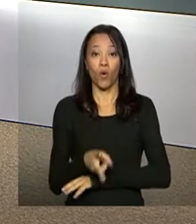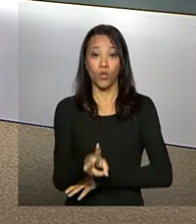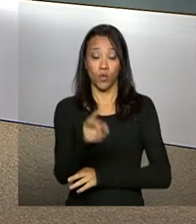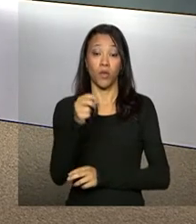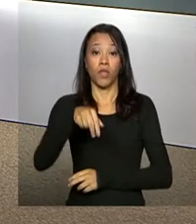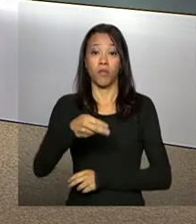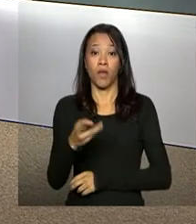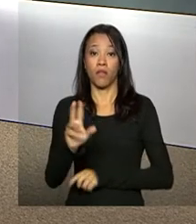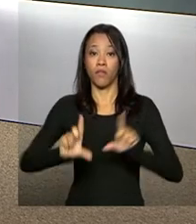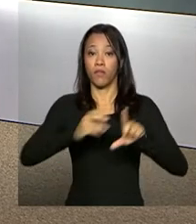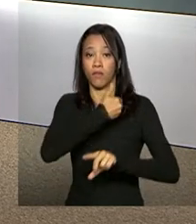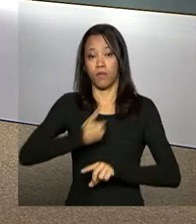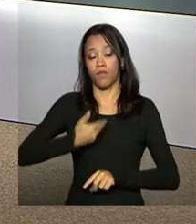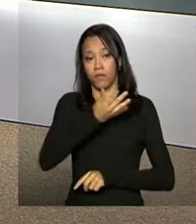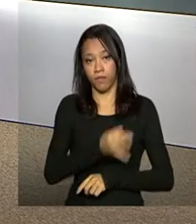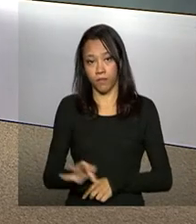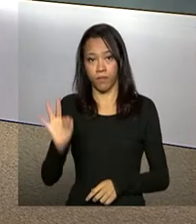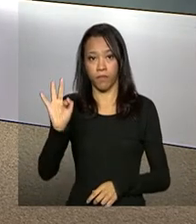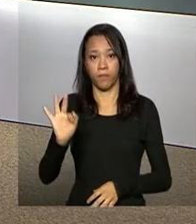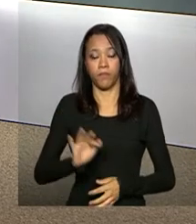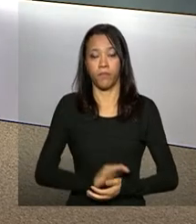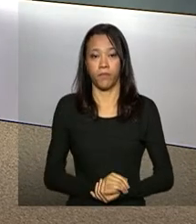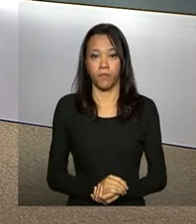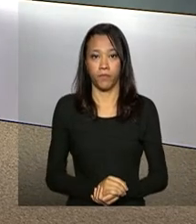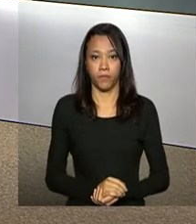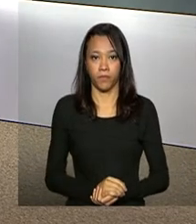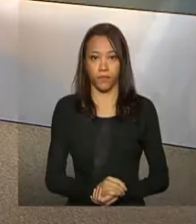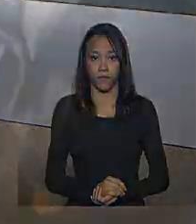com a gente na NBR e a TV do Governo Federal.